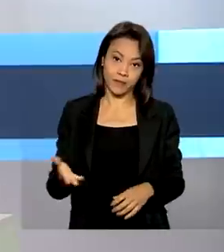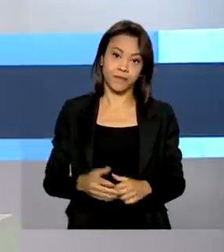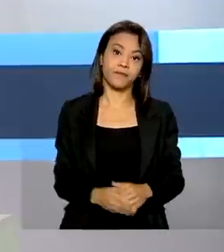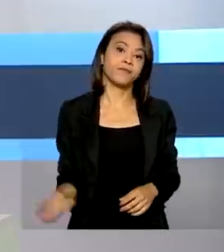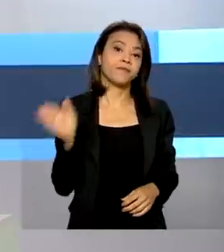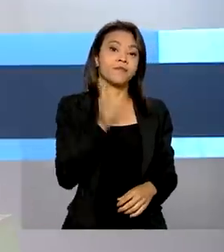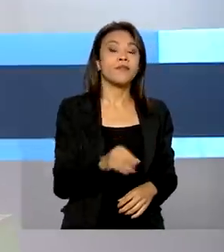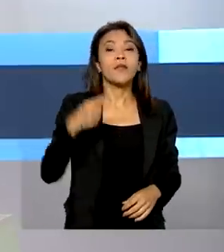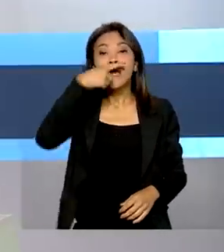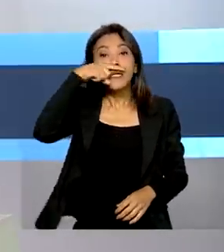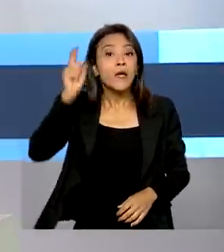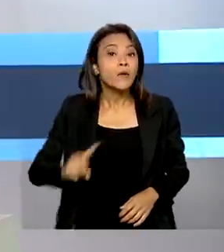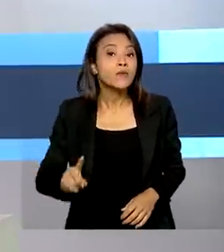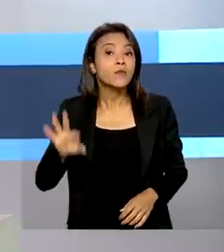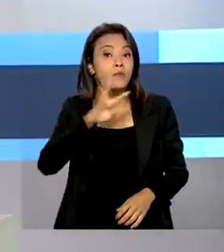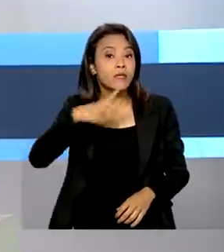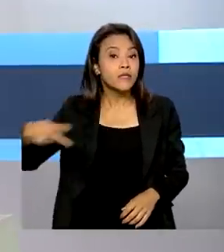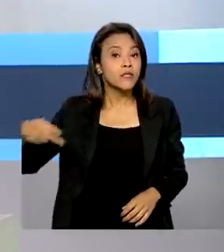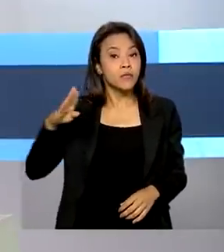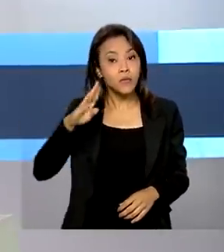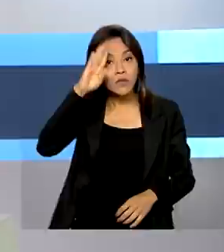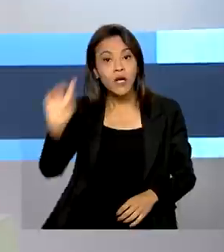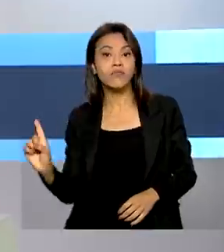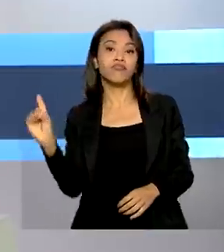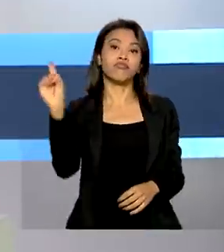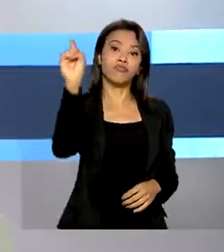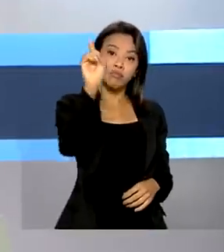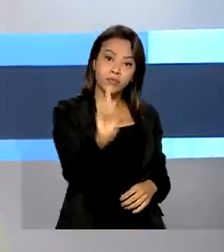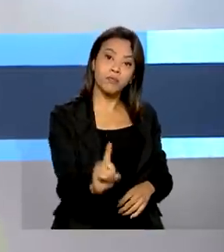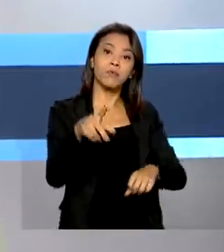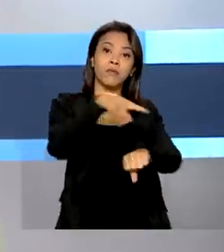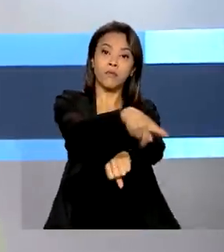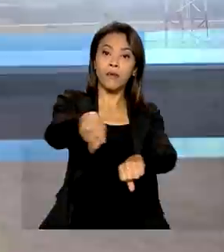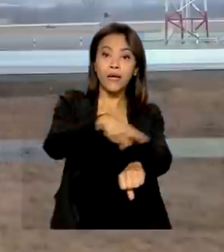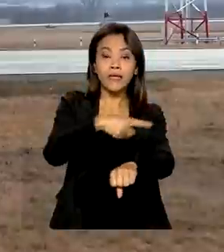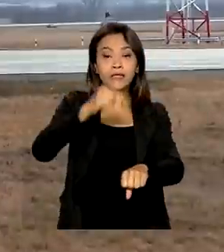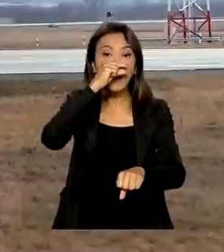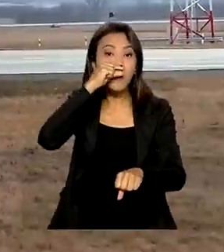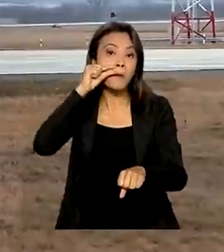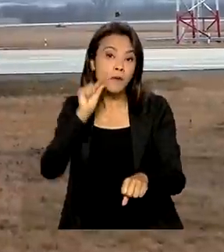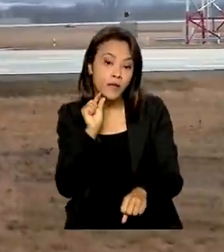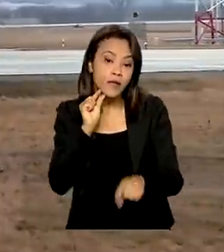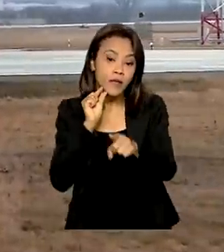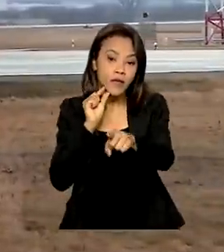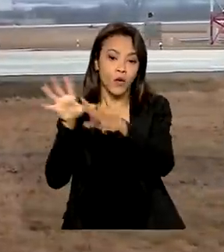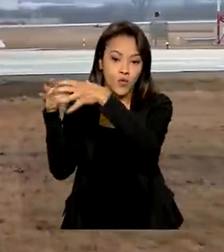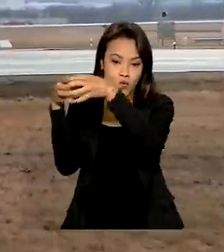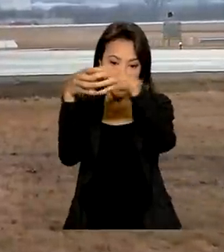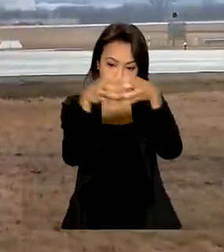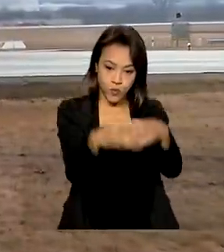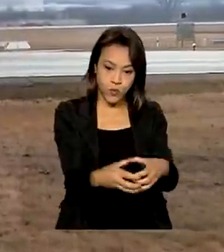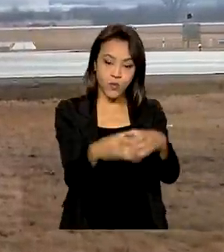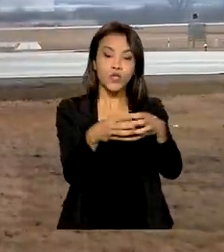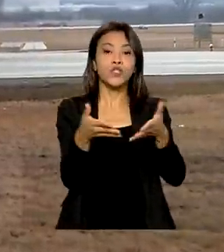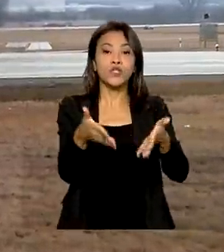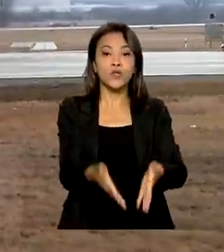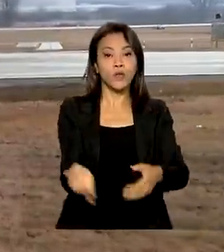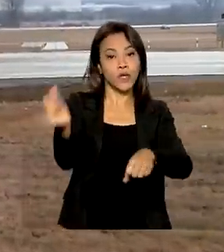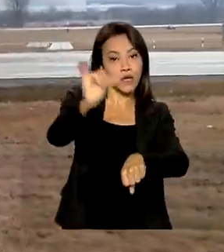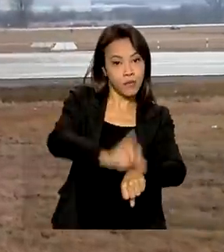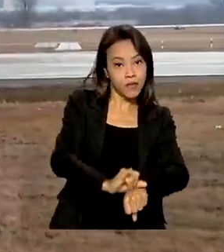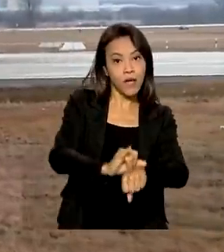E da Rússia, o presidente Jair Bolsonaro seguiu para a Hungria. A comitiva brasileira chegou à capital do país,